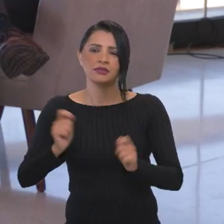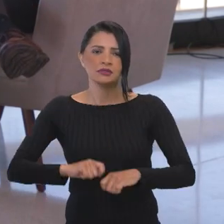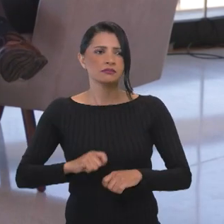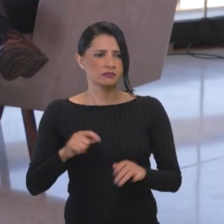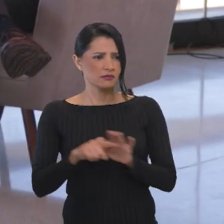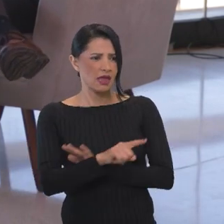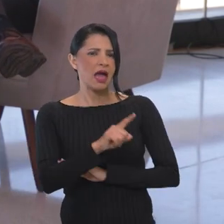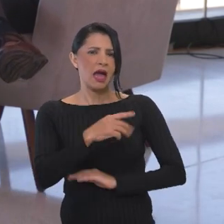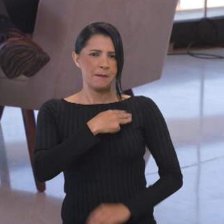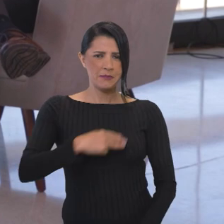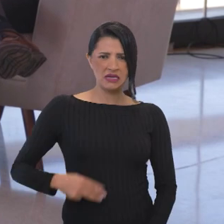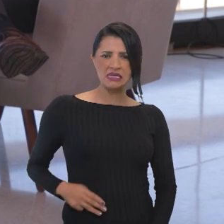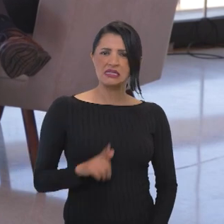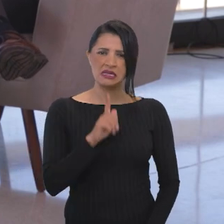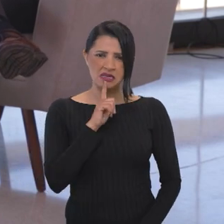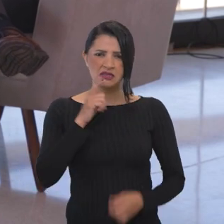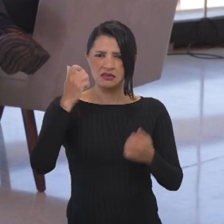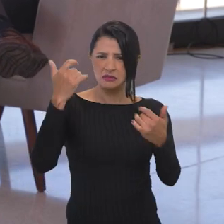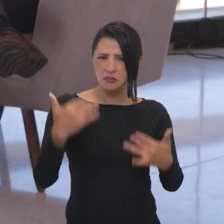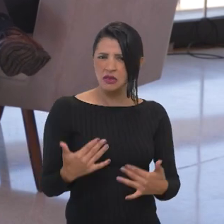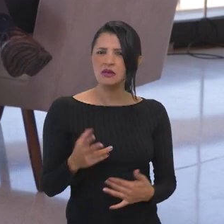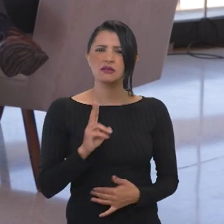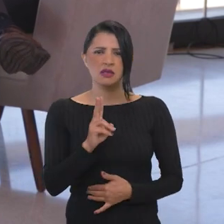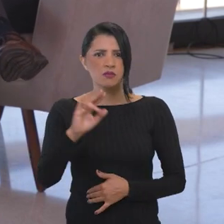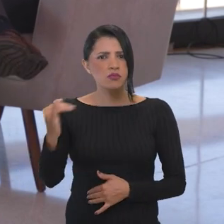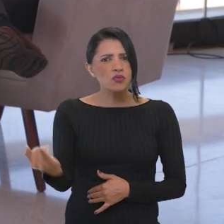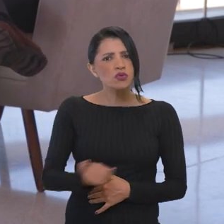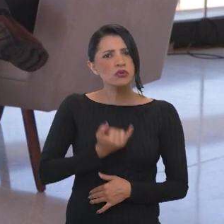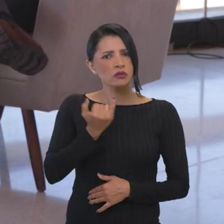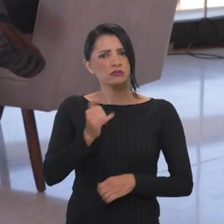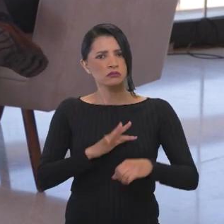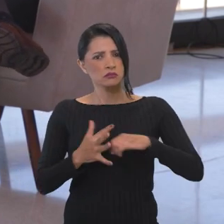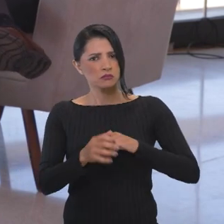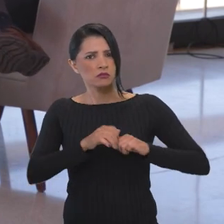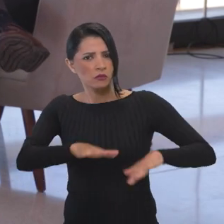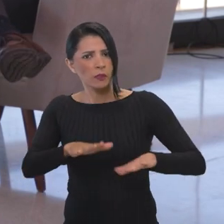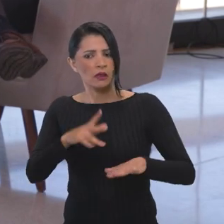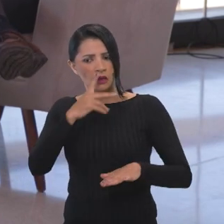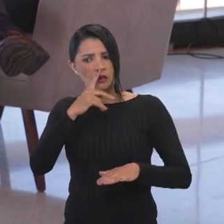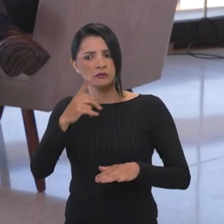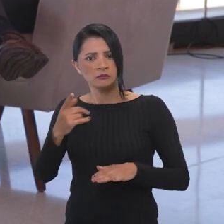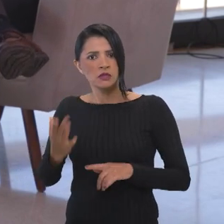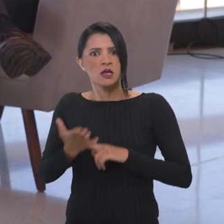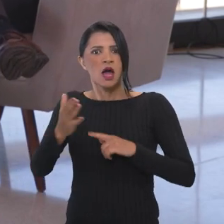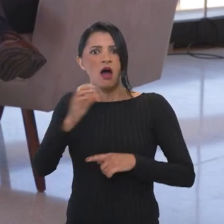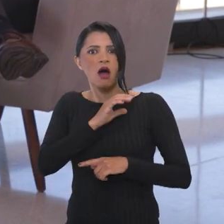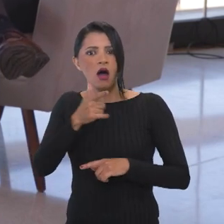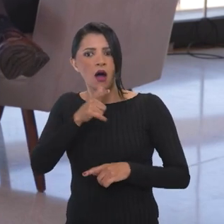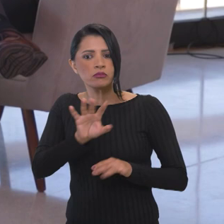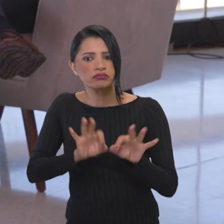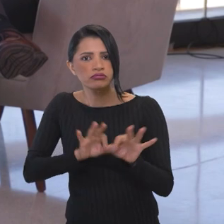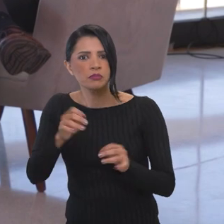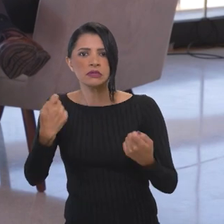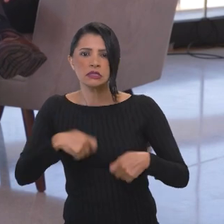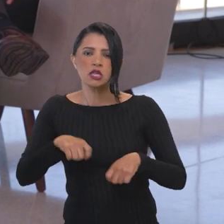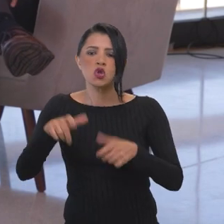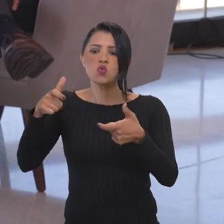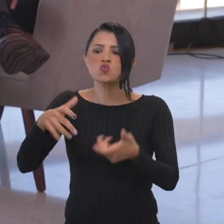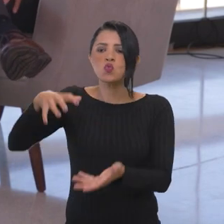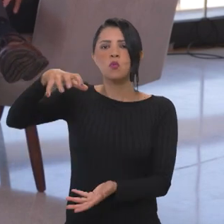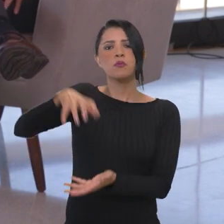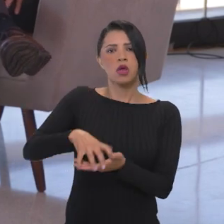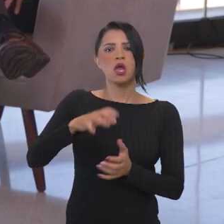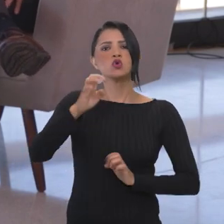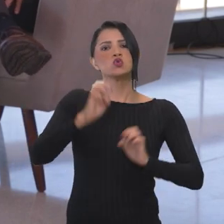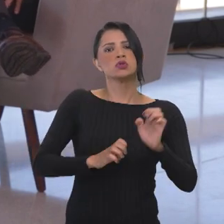saúde. A ministra Anísia comenta muito isso, a importância disso. A pandemia reforçou isso. A necessidade de a gente ter um complexo industrial,